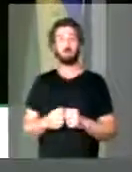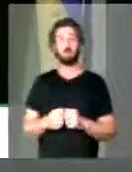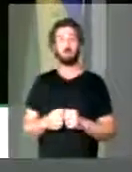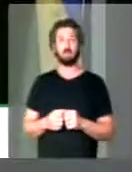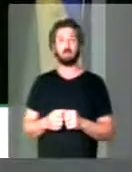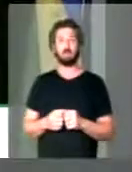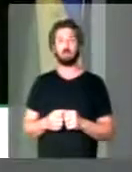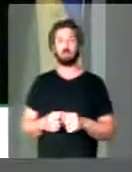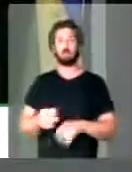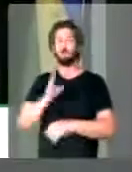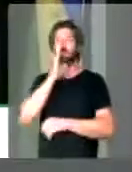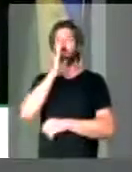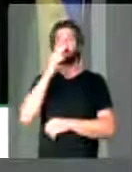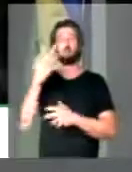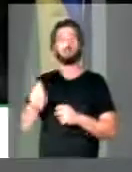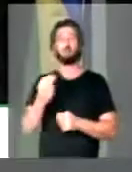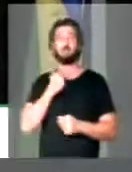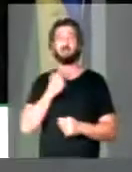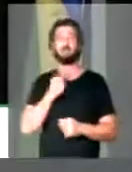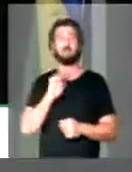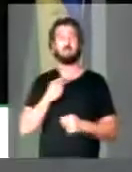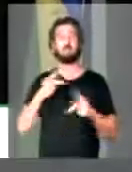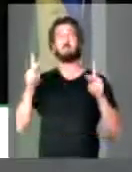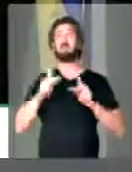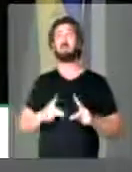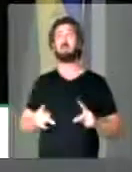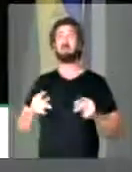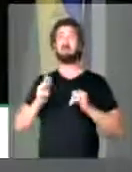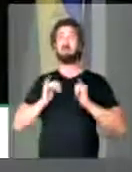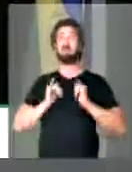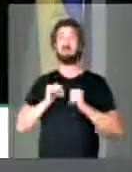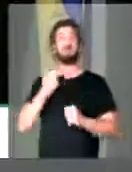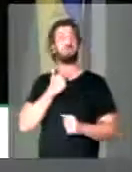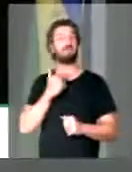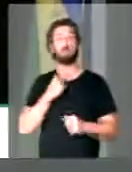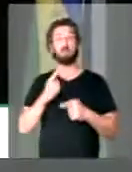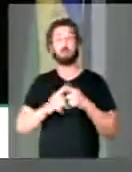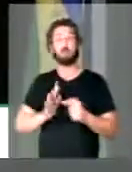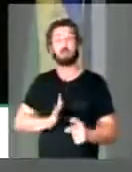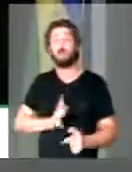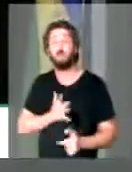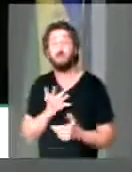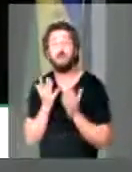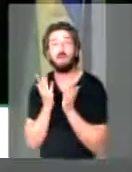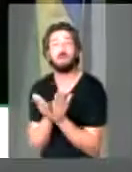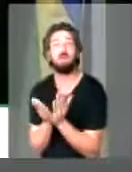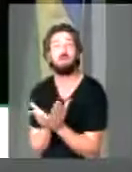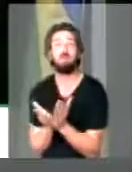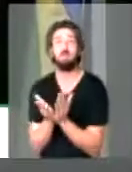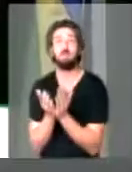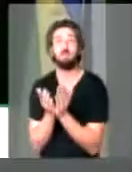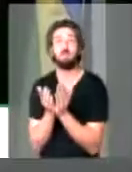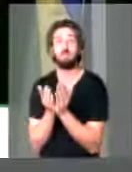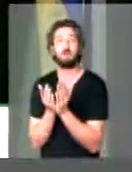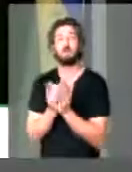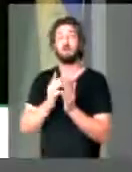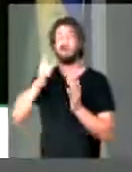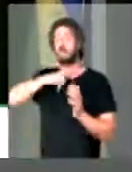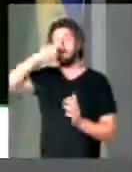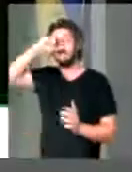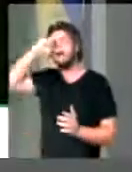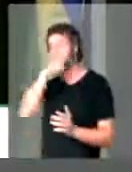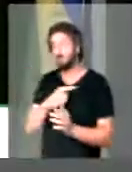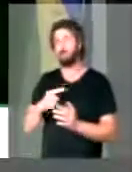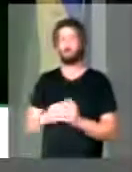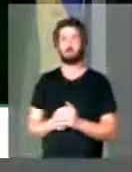passivamente, pacificamente, porque a questão é dramática, é muito duro.